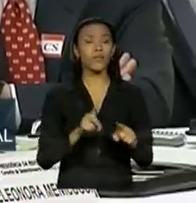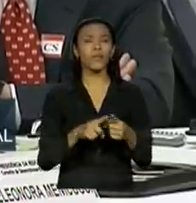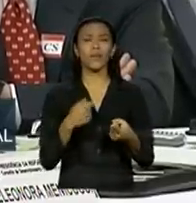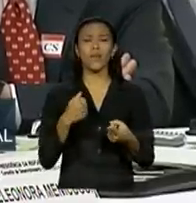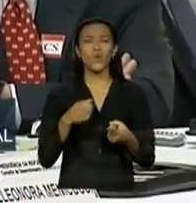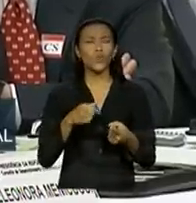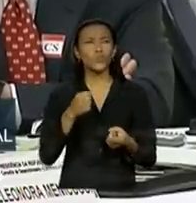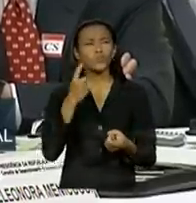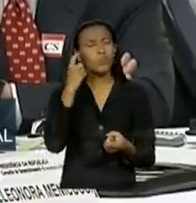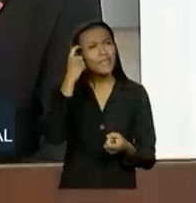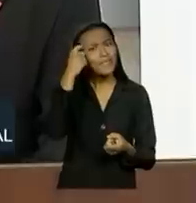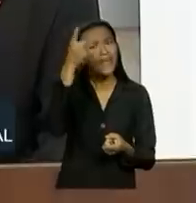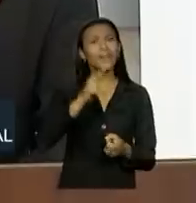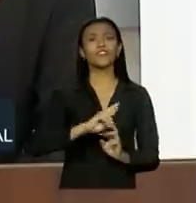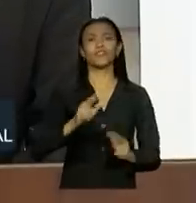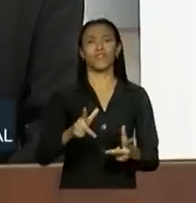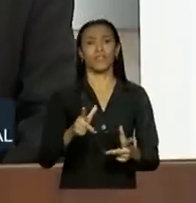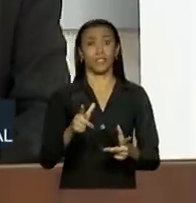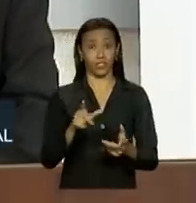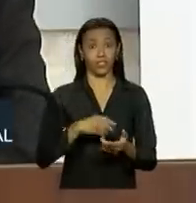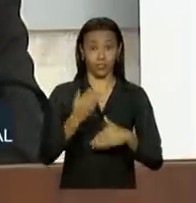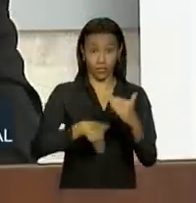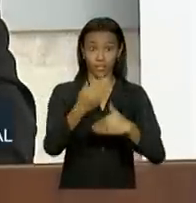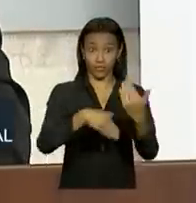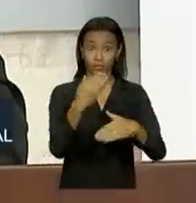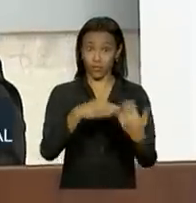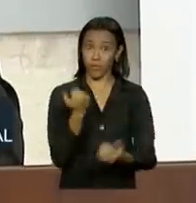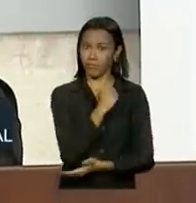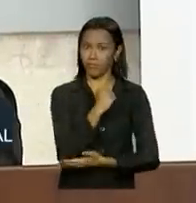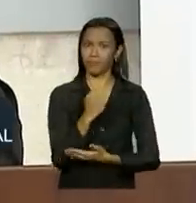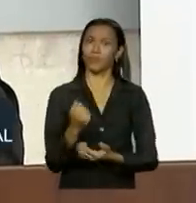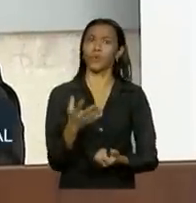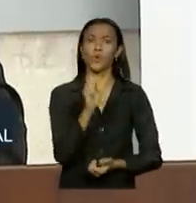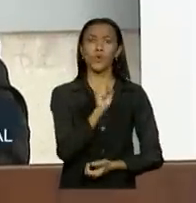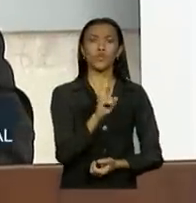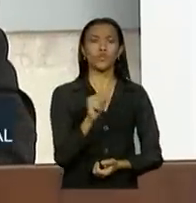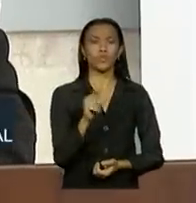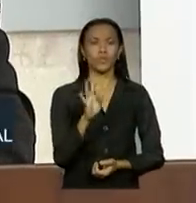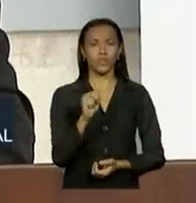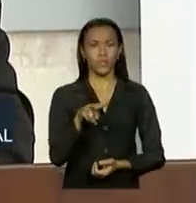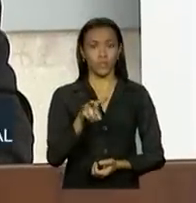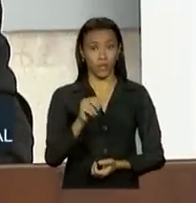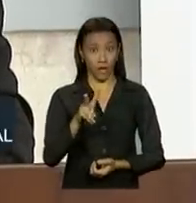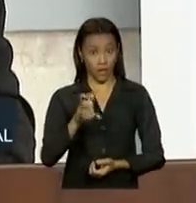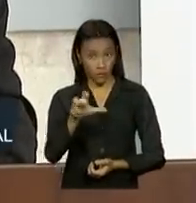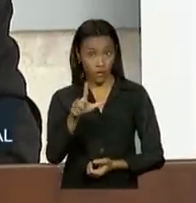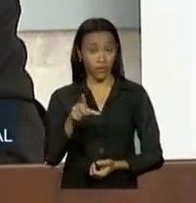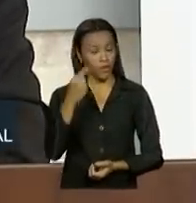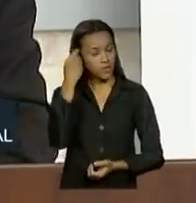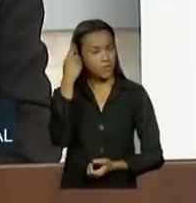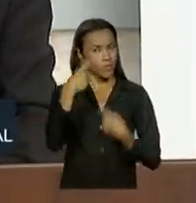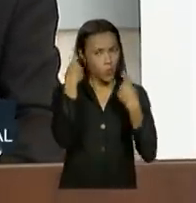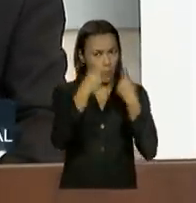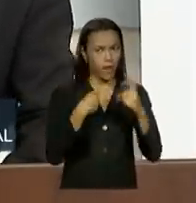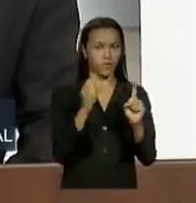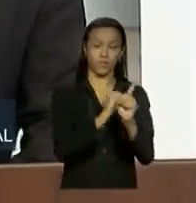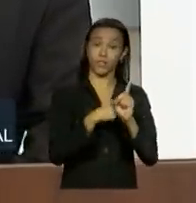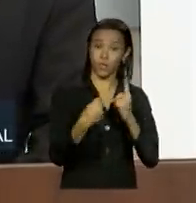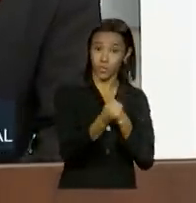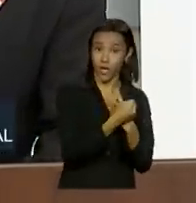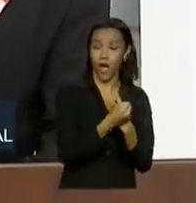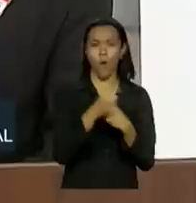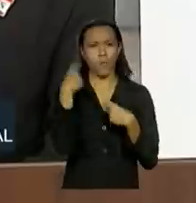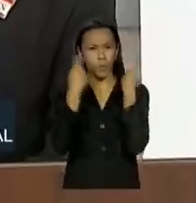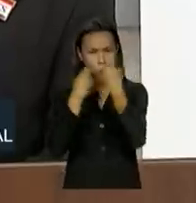desenvolvimento sustentável, que levasse em consideração os pilares social, ambiental